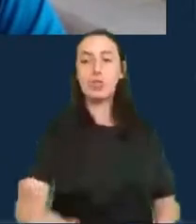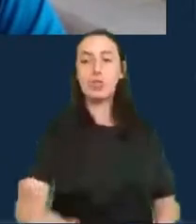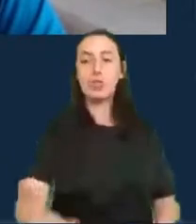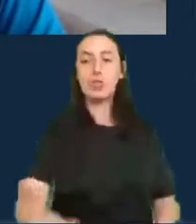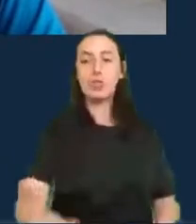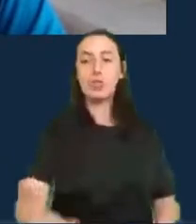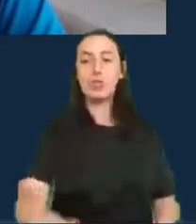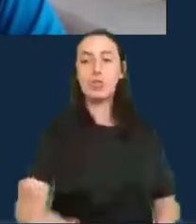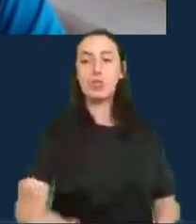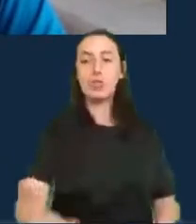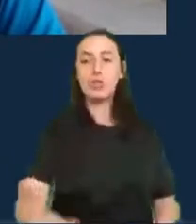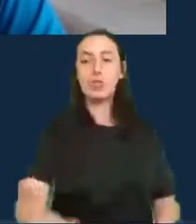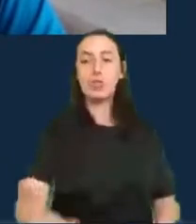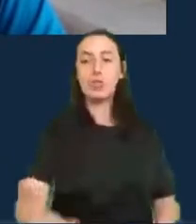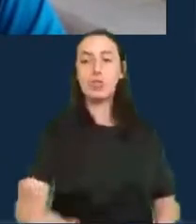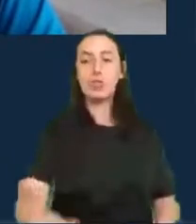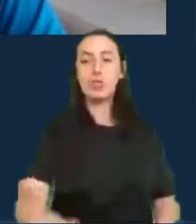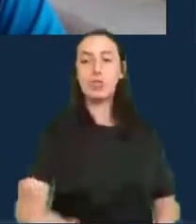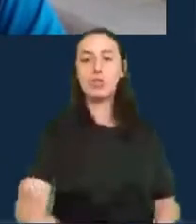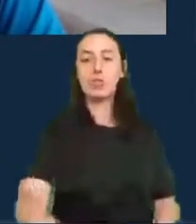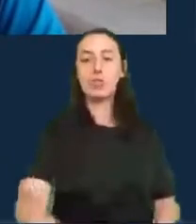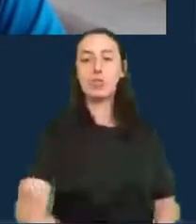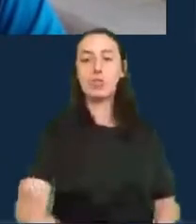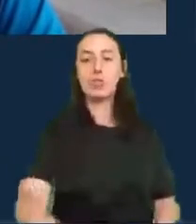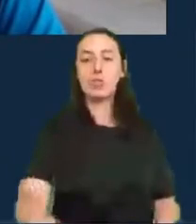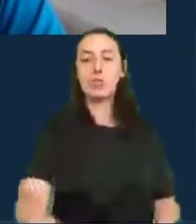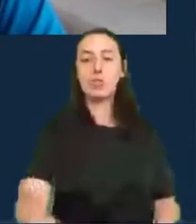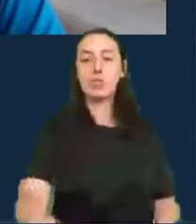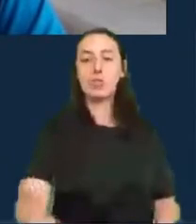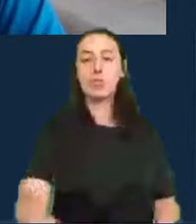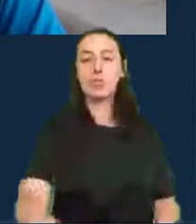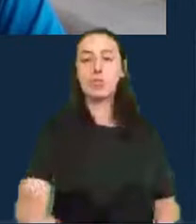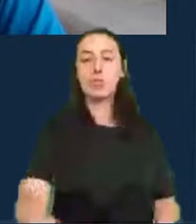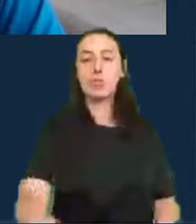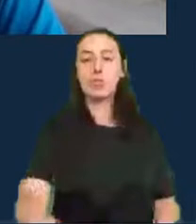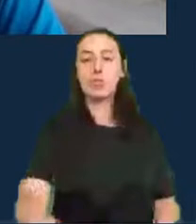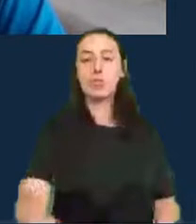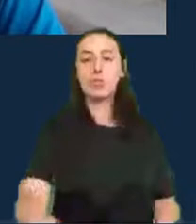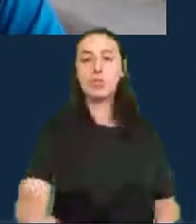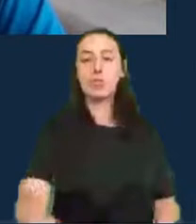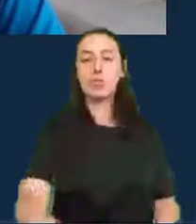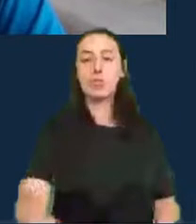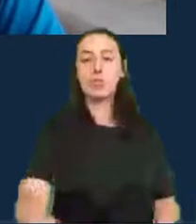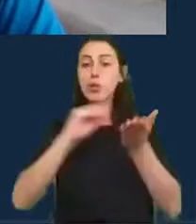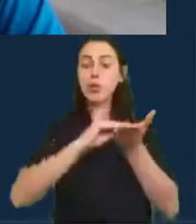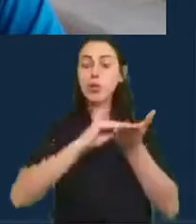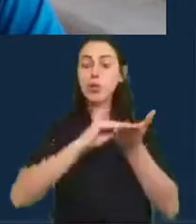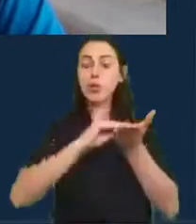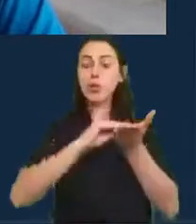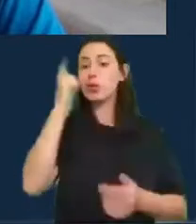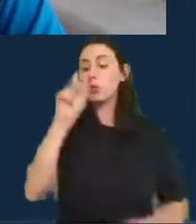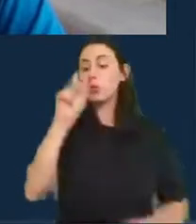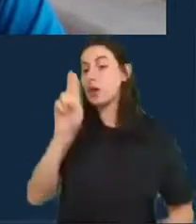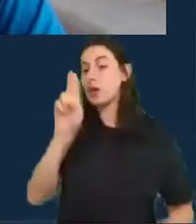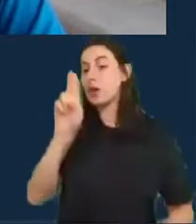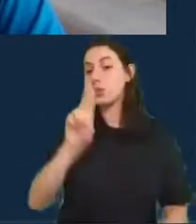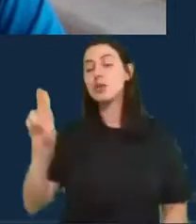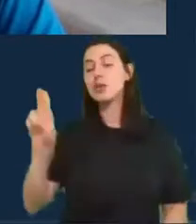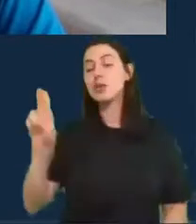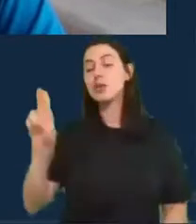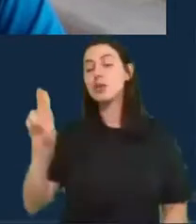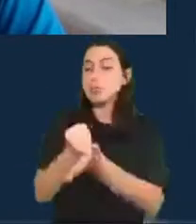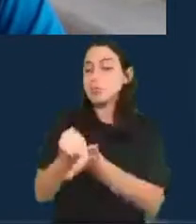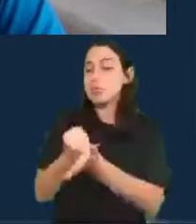partida cada jogo então eu tentei olhar isso e prever quem ganharia esses games foi